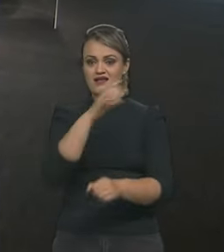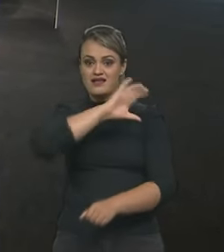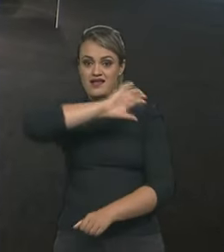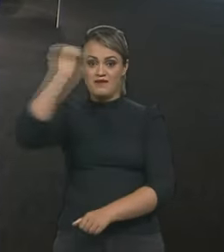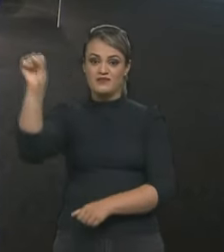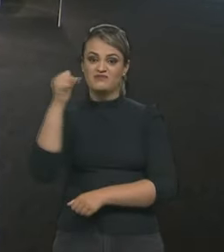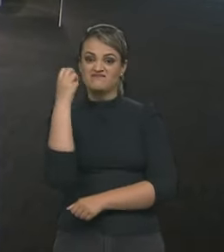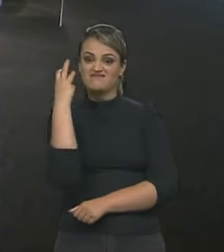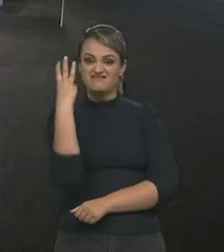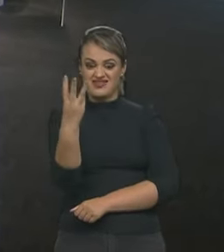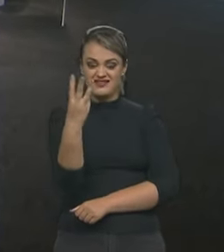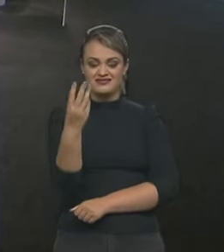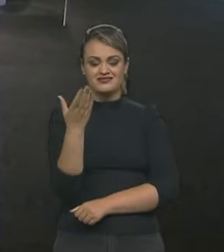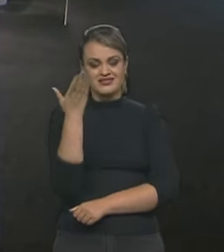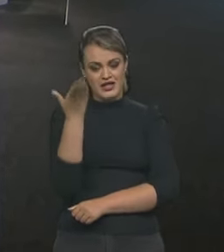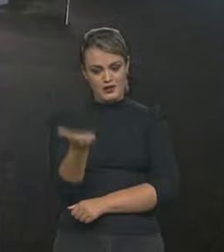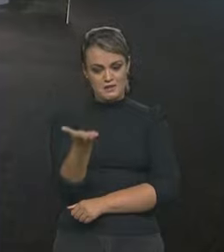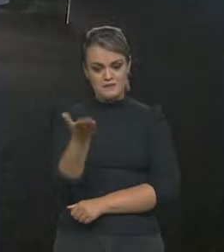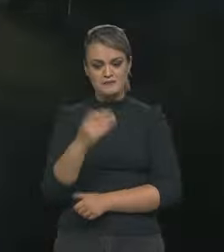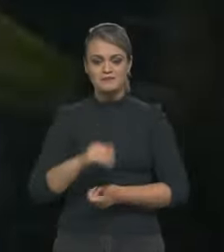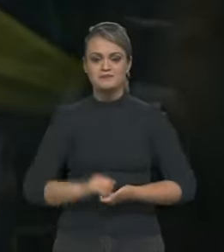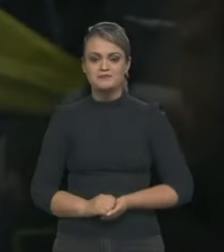de Fórmula 1, Nelson Piquet.